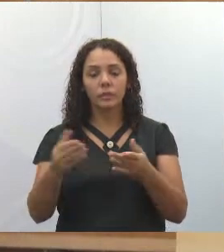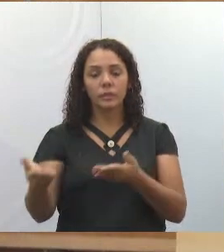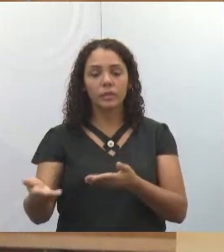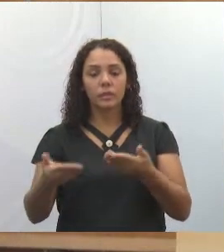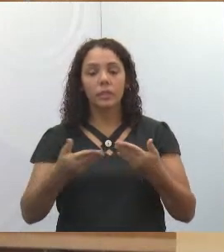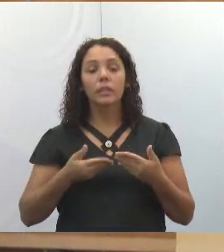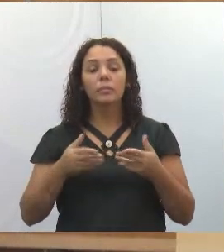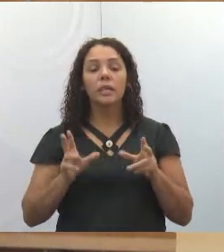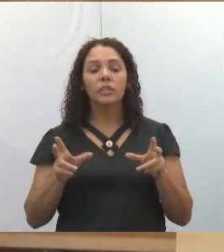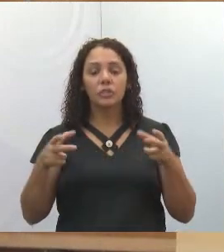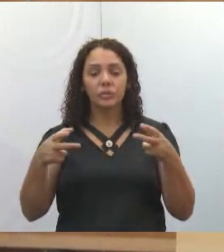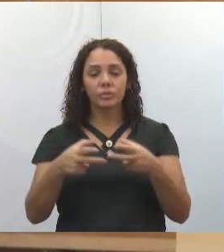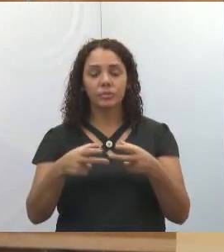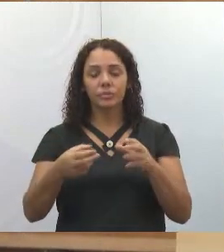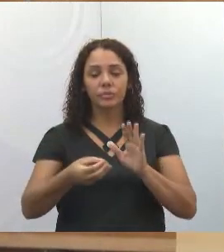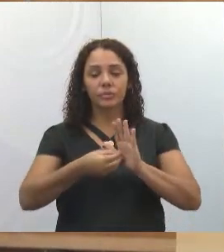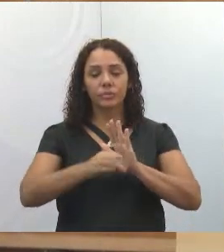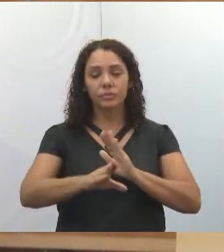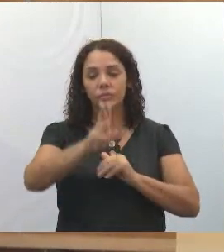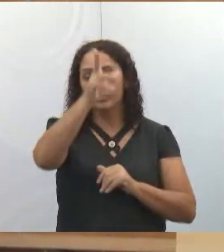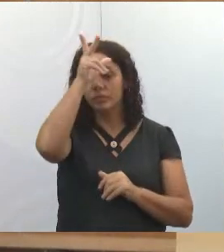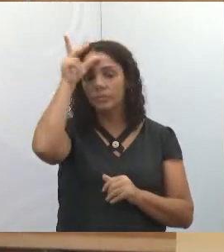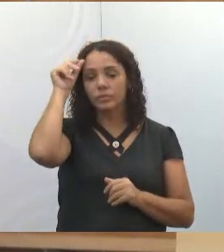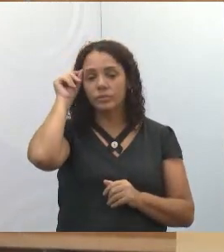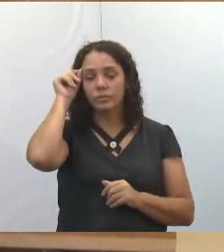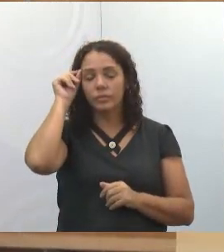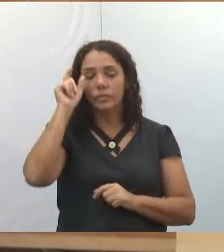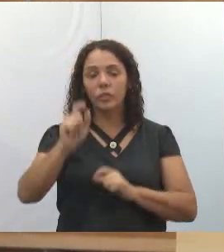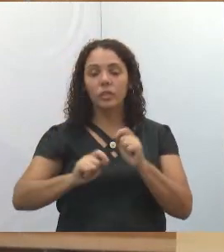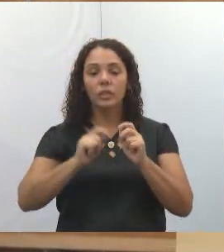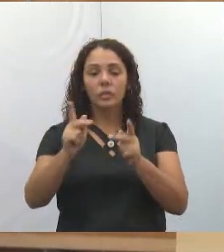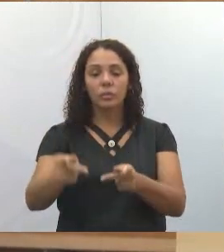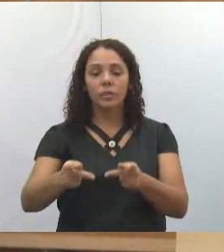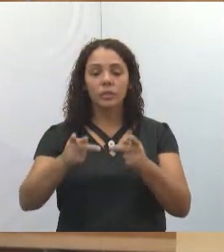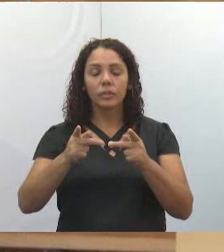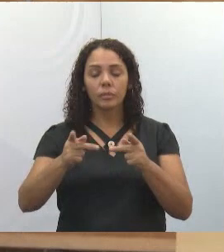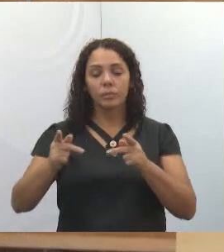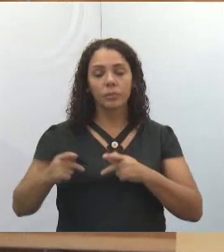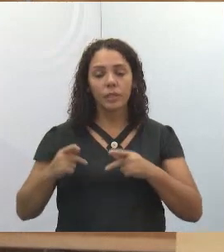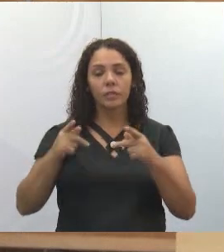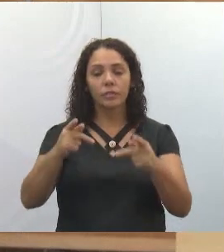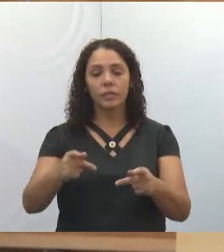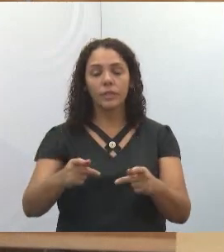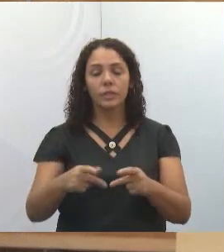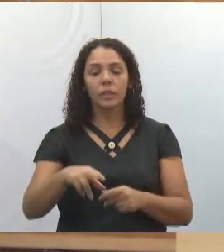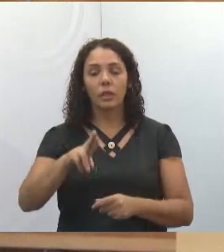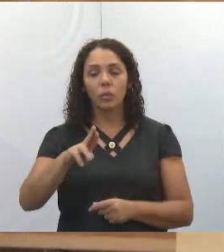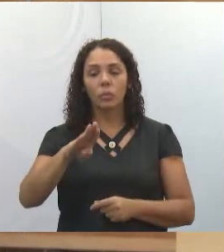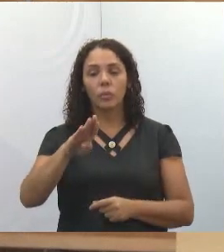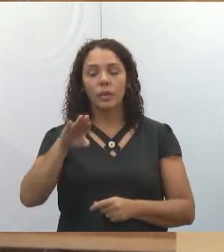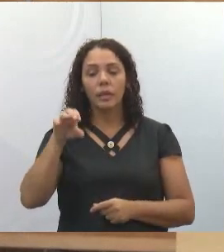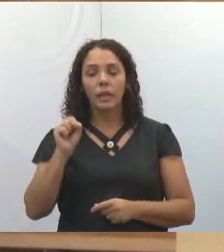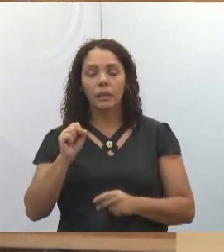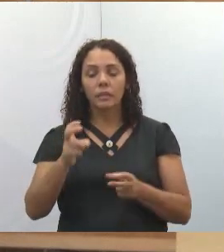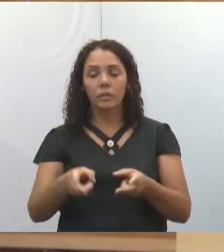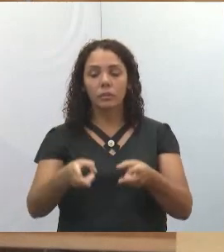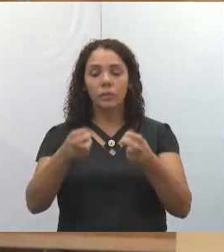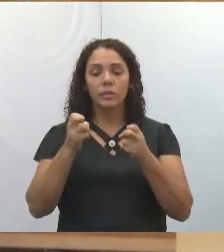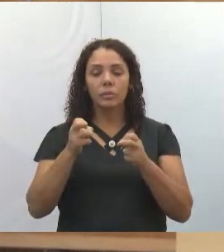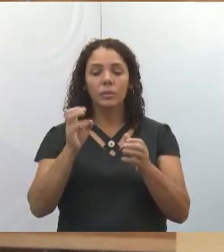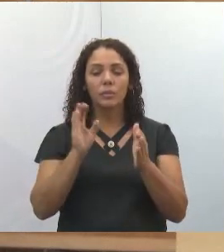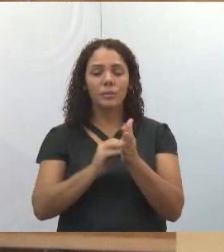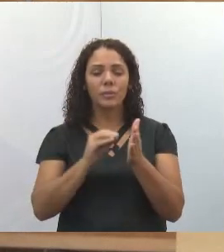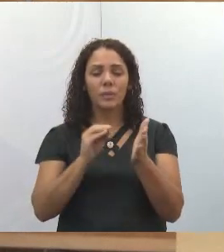Câmara, uma indicação ao prefeito de uma visita que nós fizemos na UBS do Parque Santo Antônio e percebemos a